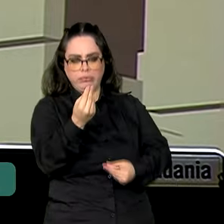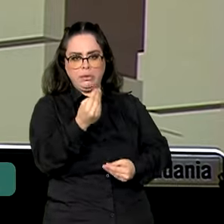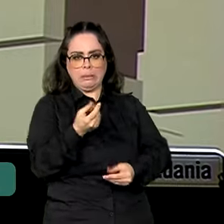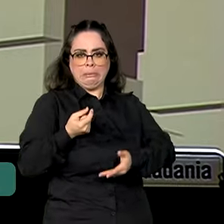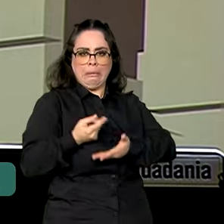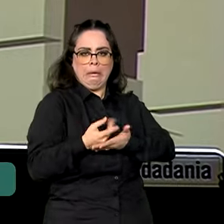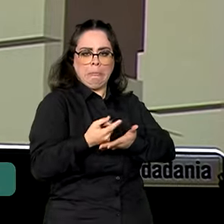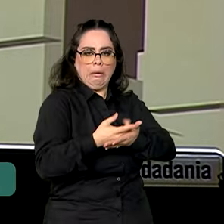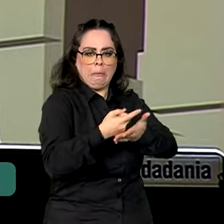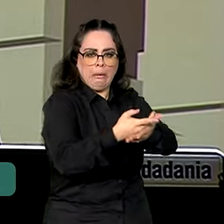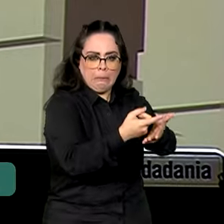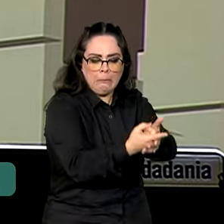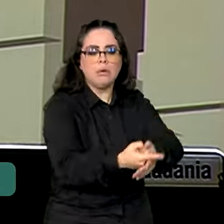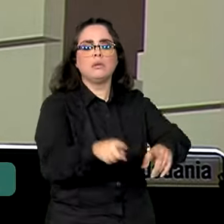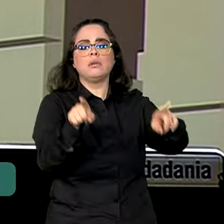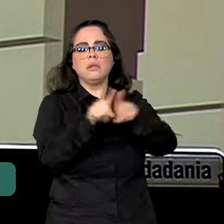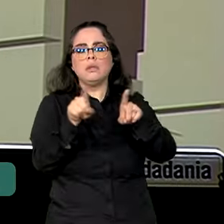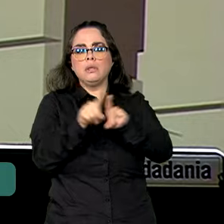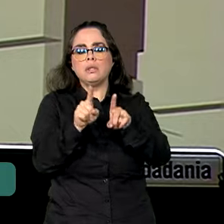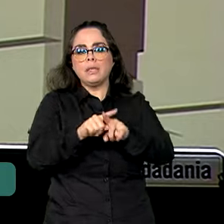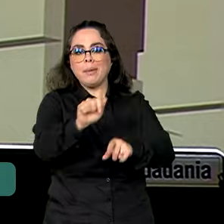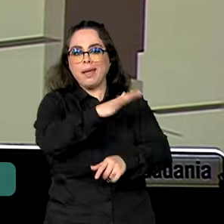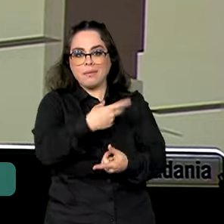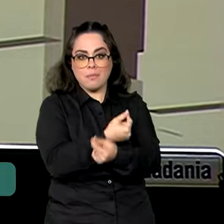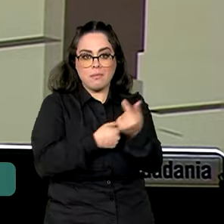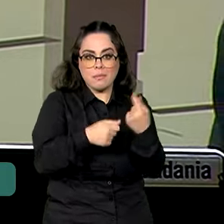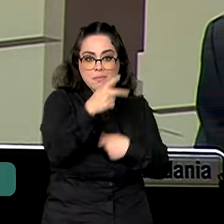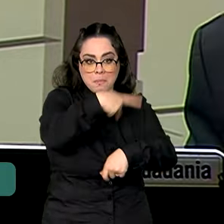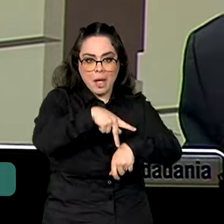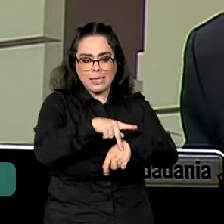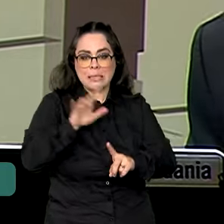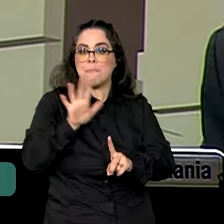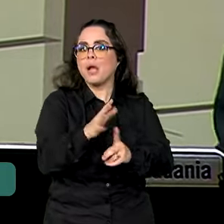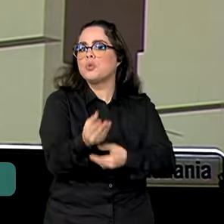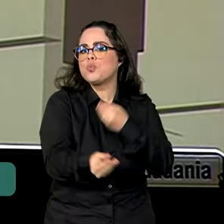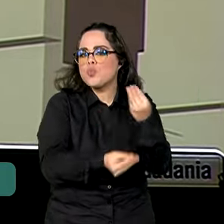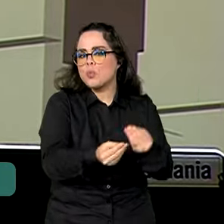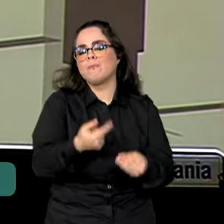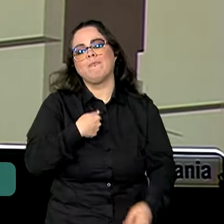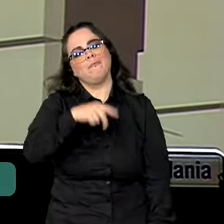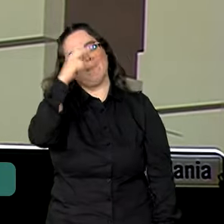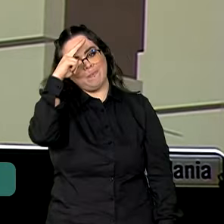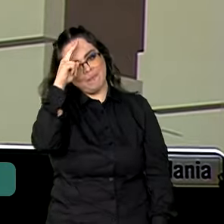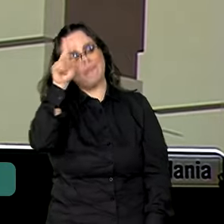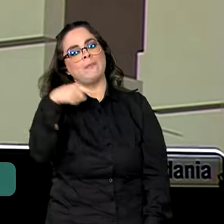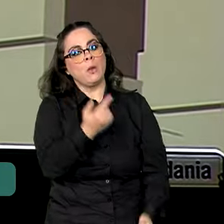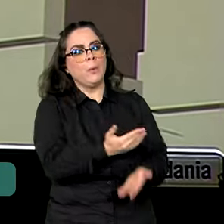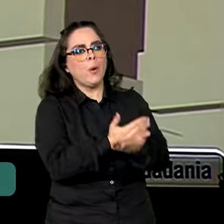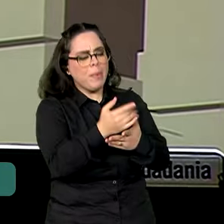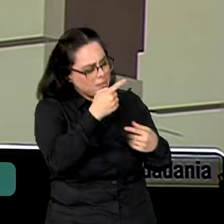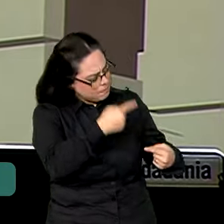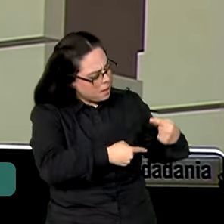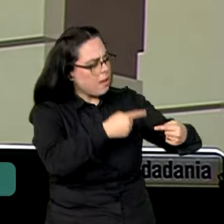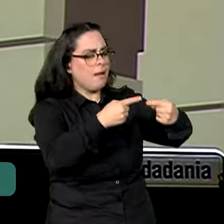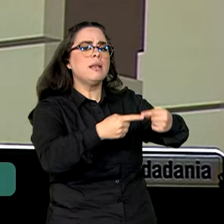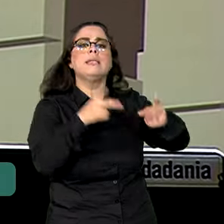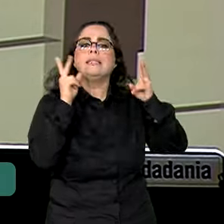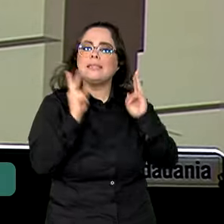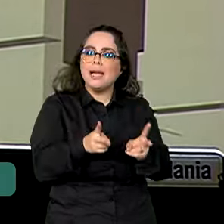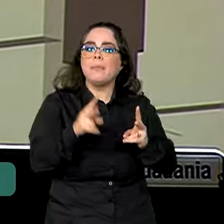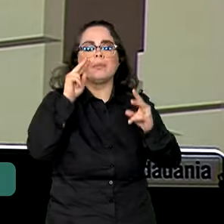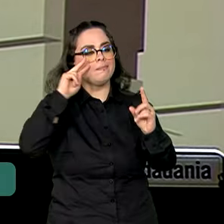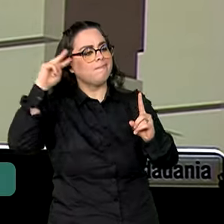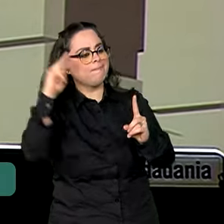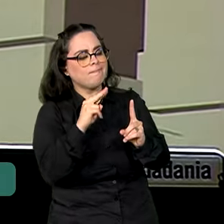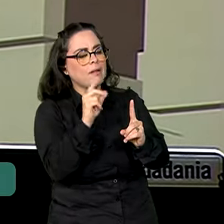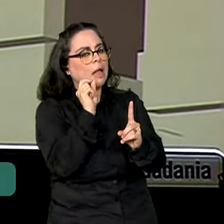consumo e para a atividade econômica do país. Eu lembro que a gente começa esse debate ali muito olhando